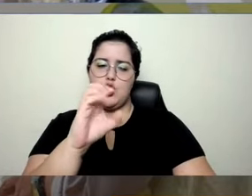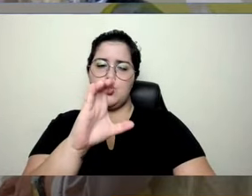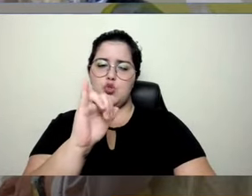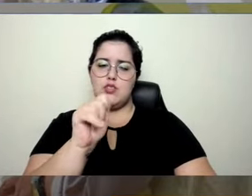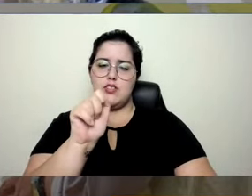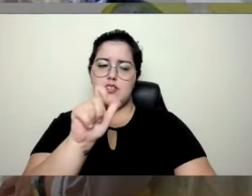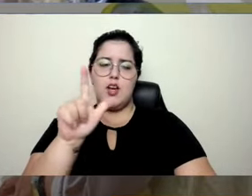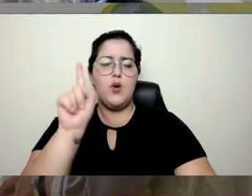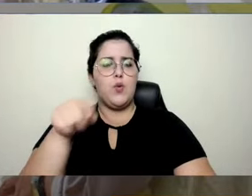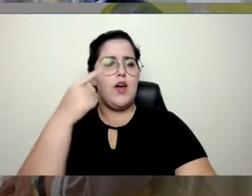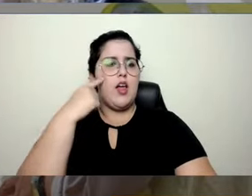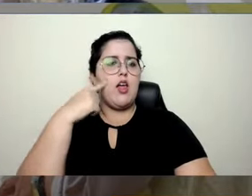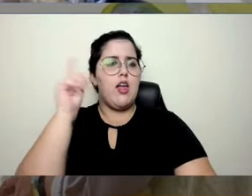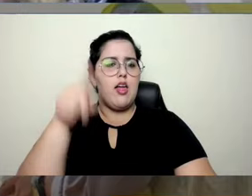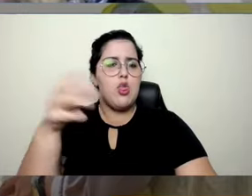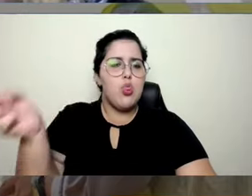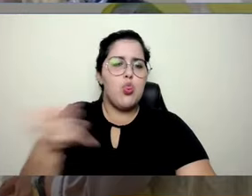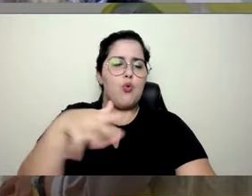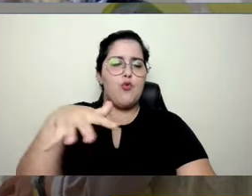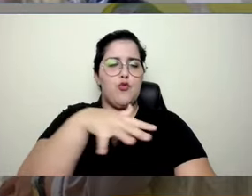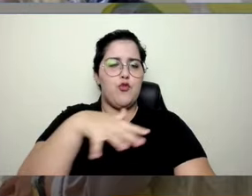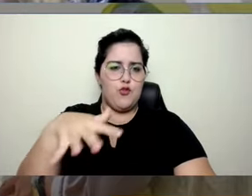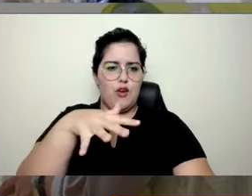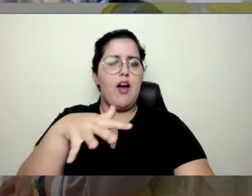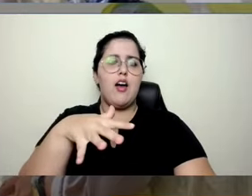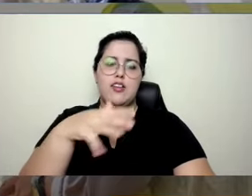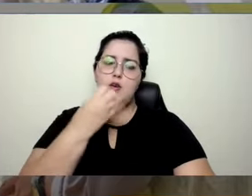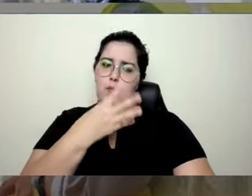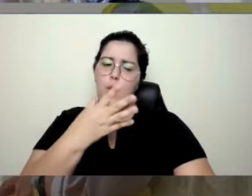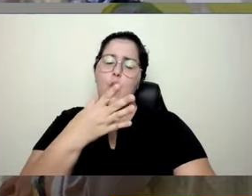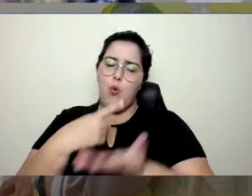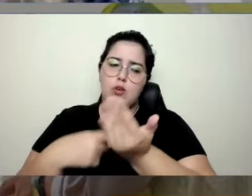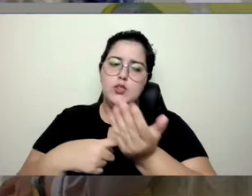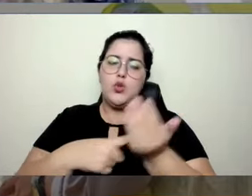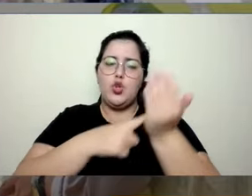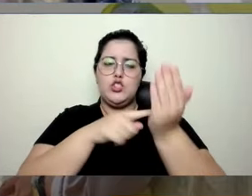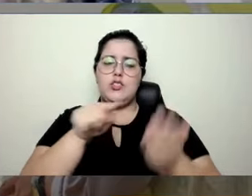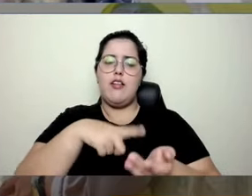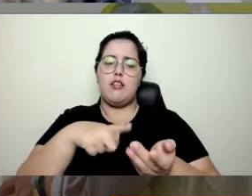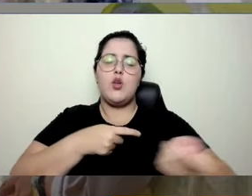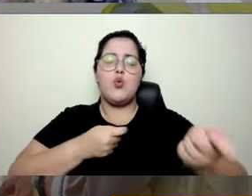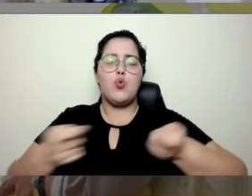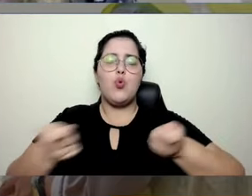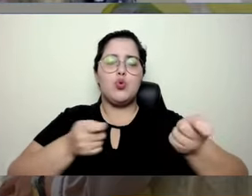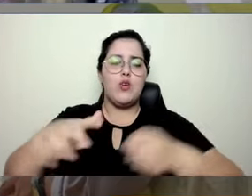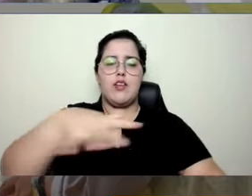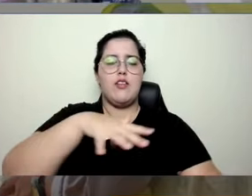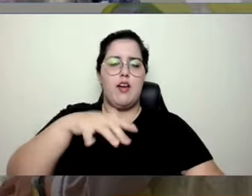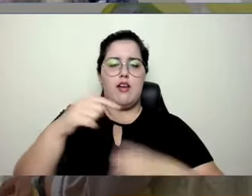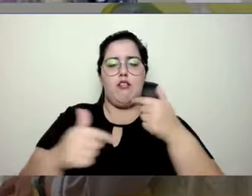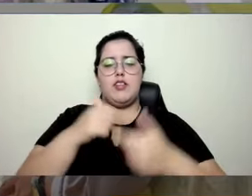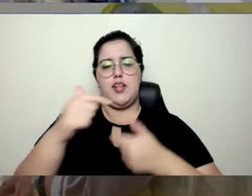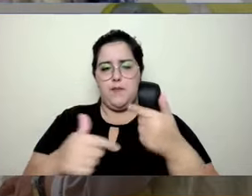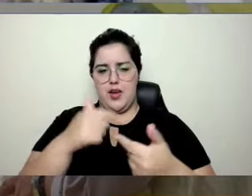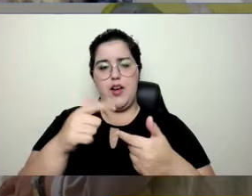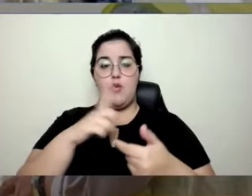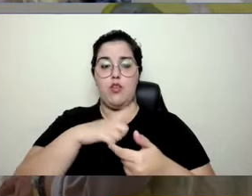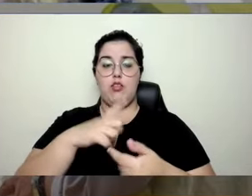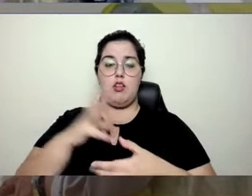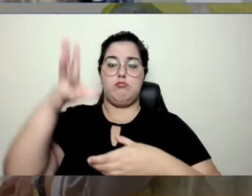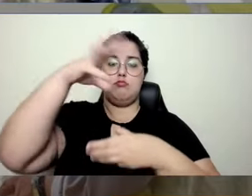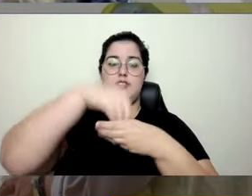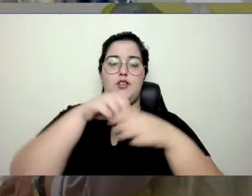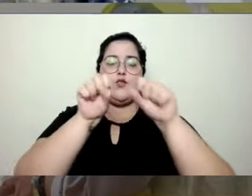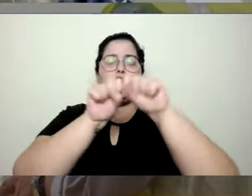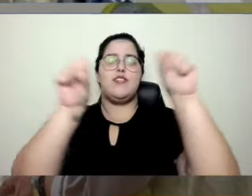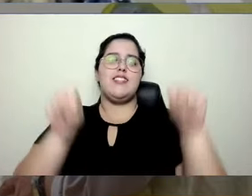inovação tecnológica na área de segurança do trabalho, porque ali todo o controle da área de segurança do trabalho ficaria dentro de um sistema. Então,